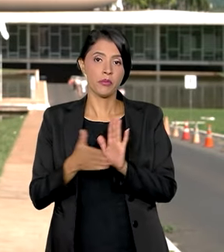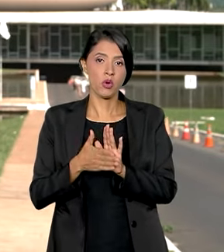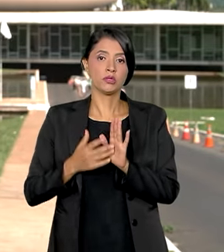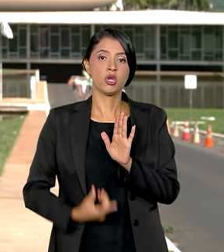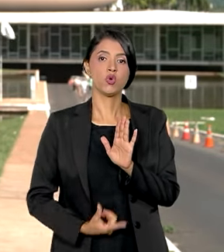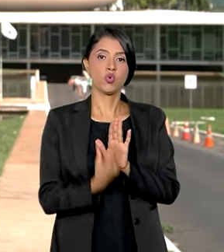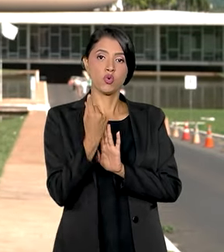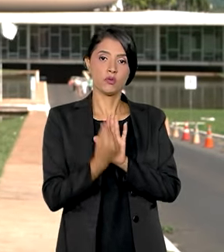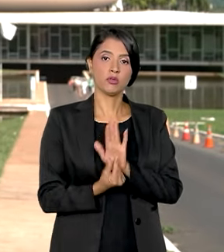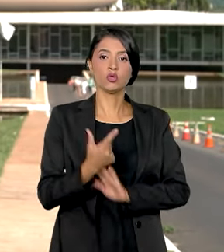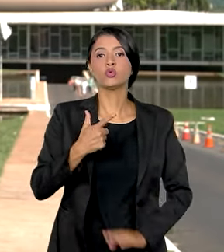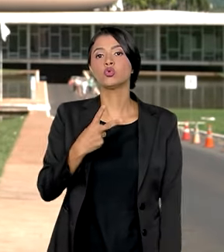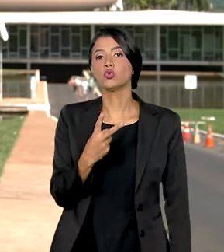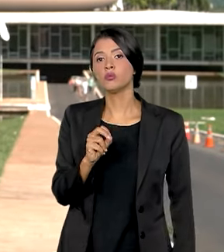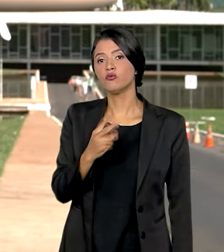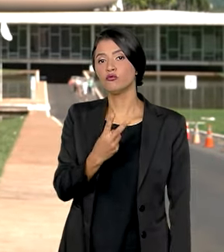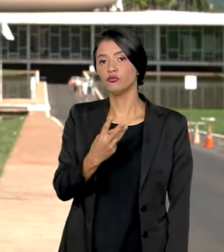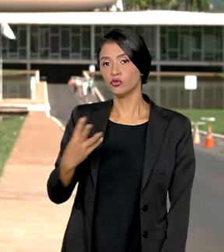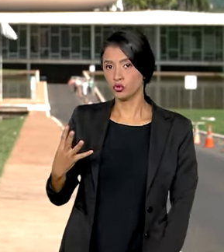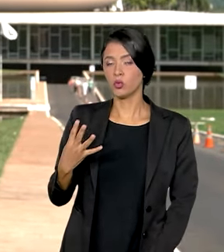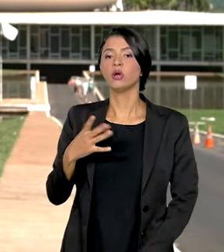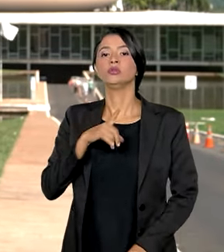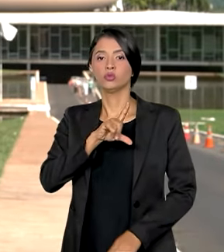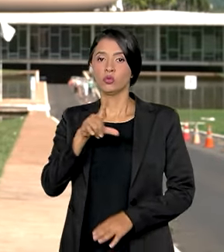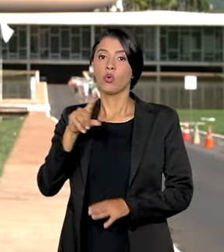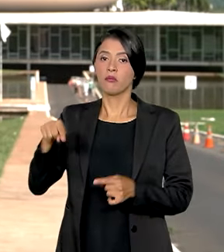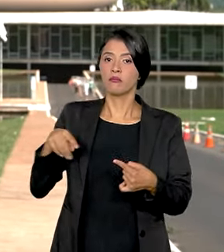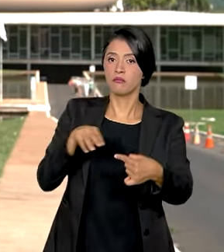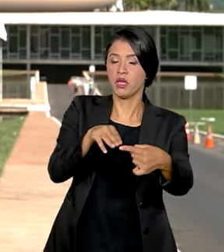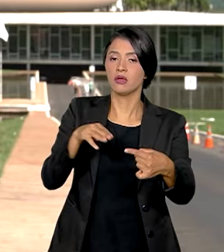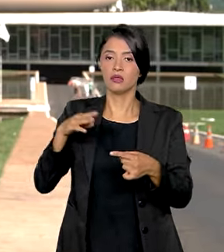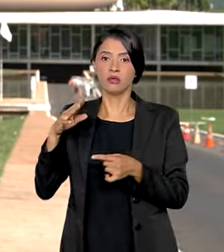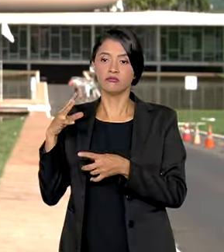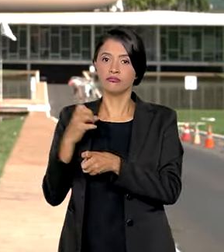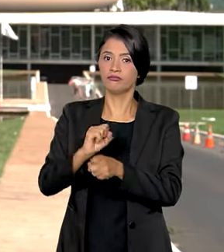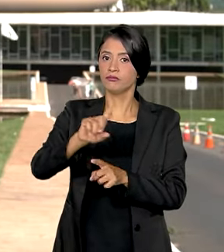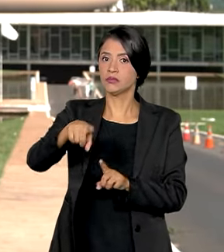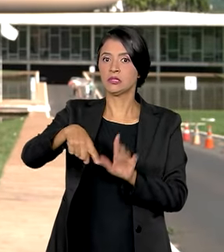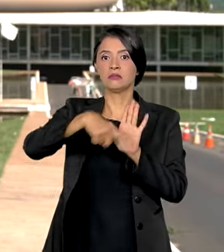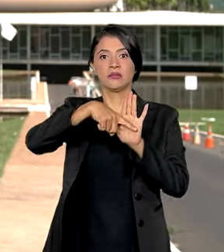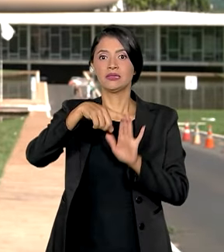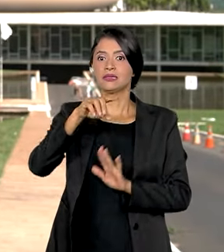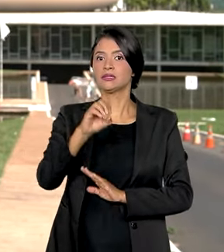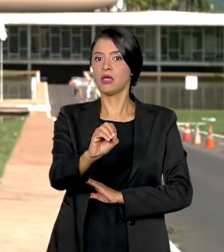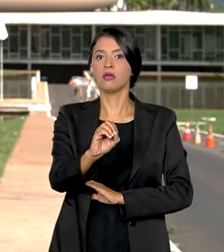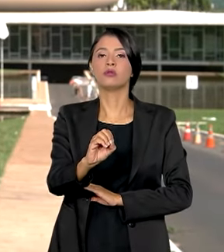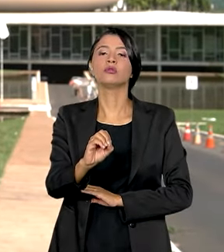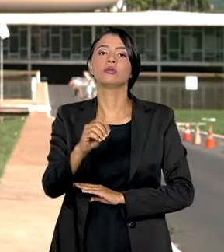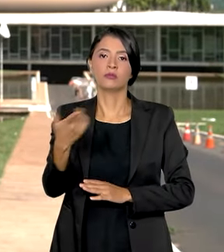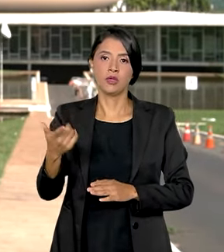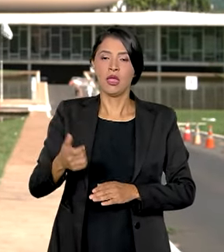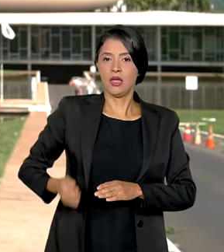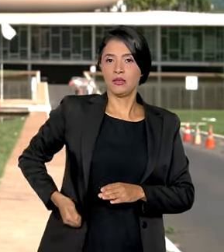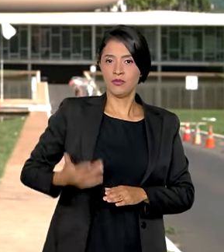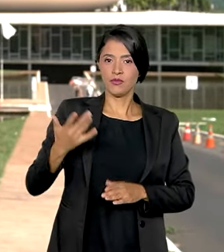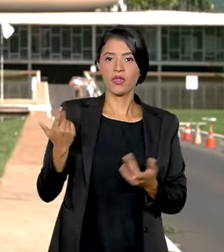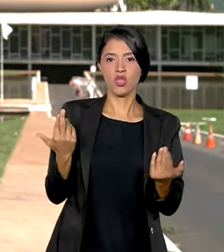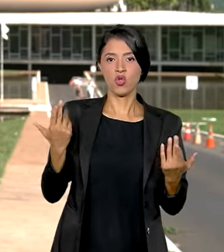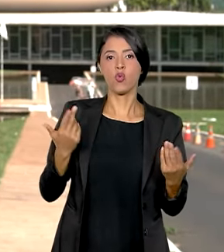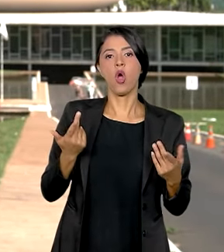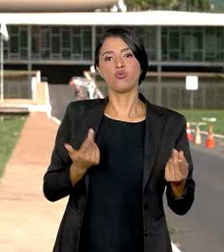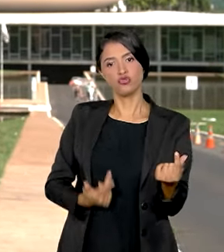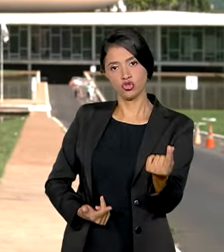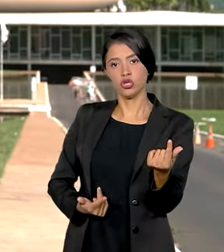de orçamento para 2024 com a meta de déficit zero nas contas públicas. Ou seja, despesas